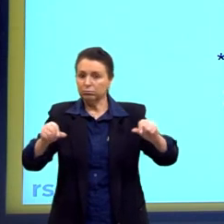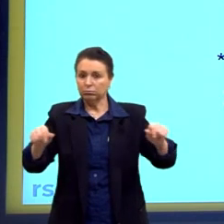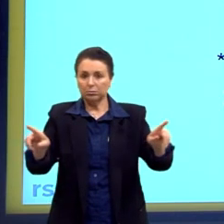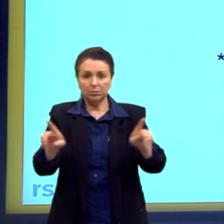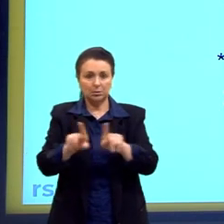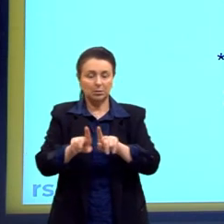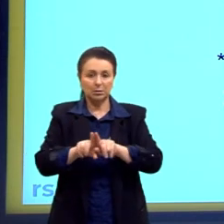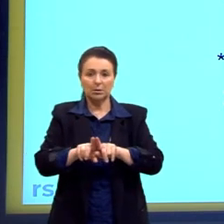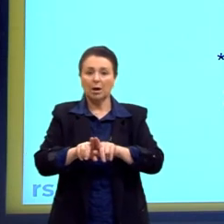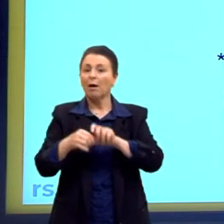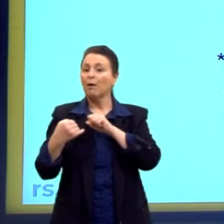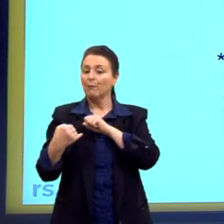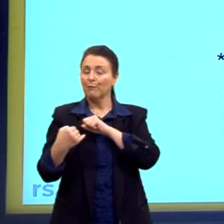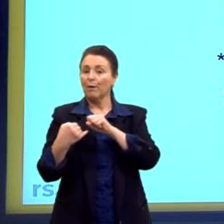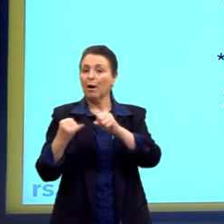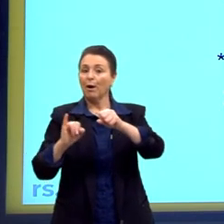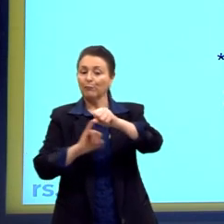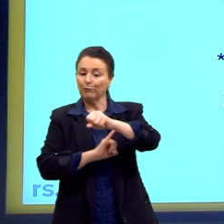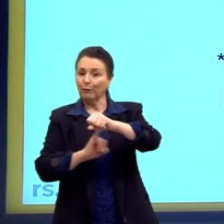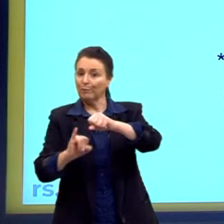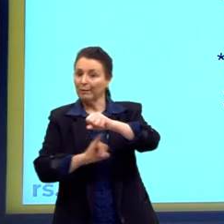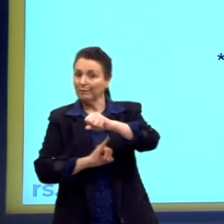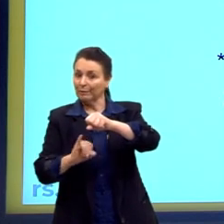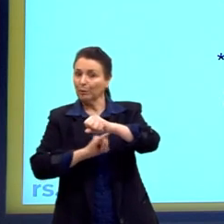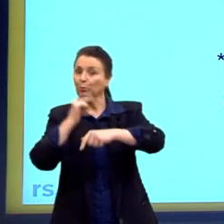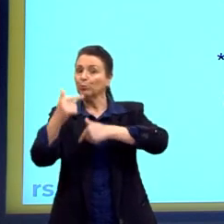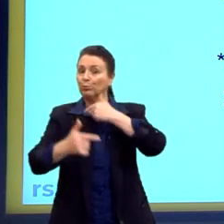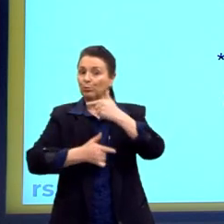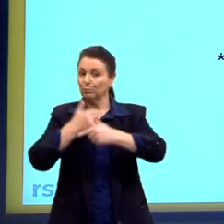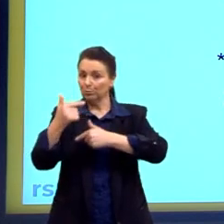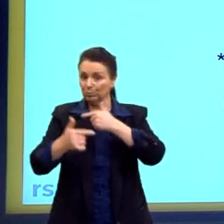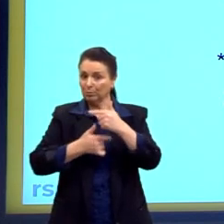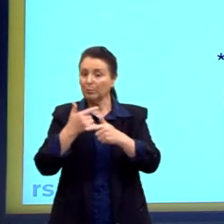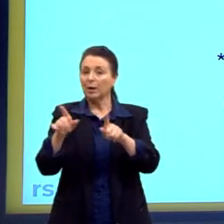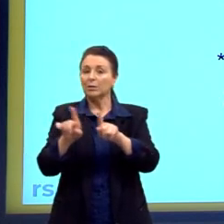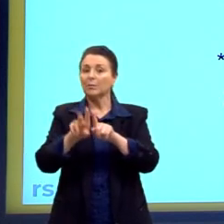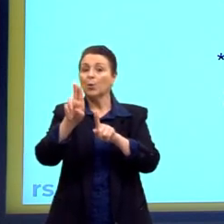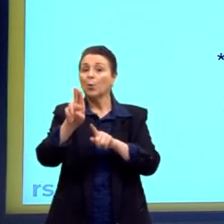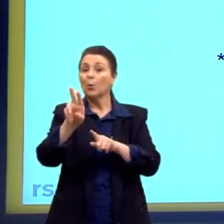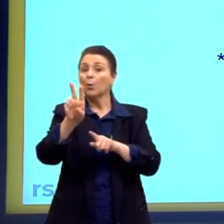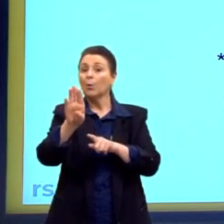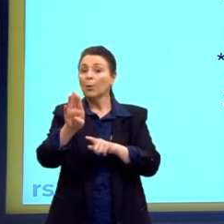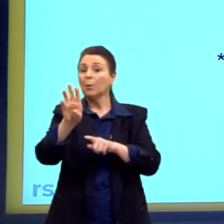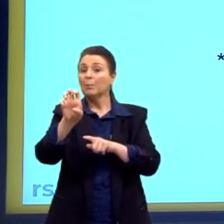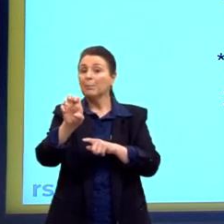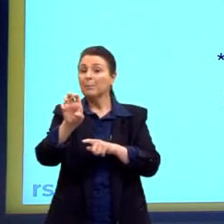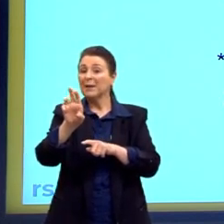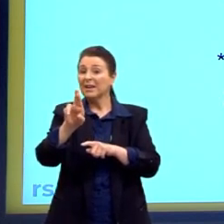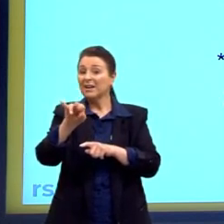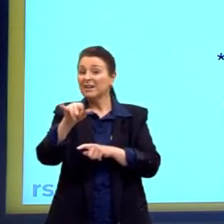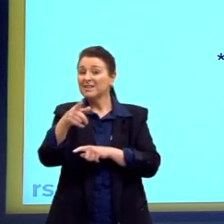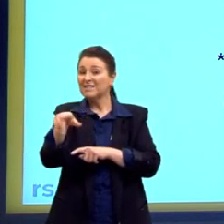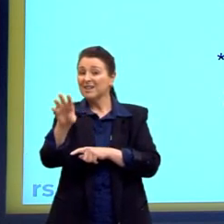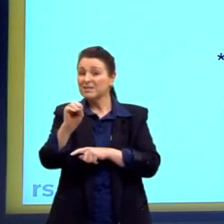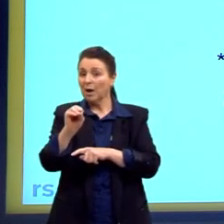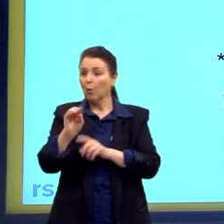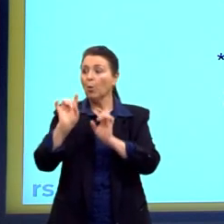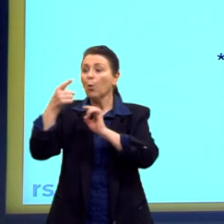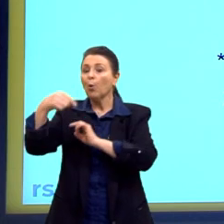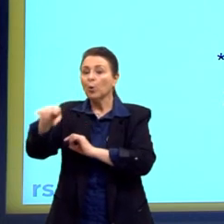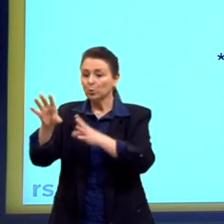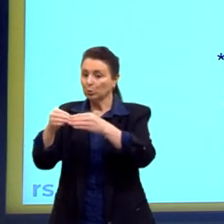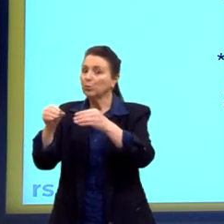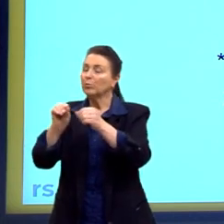a informalização do trabalho, que eu coloco situantes, a uberização, essa flexibilização das leis